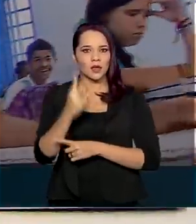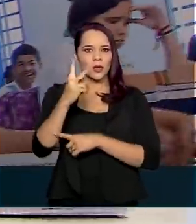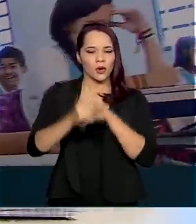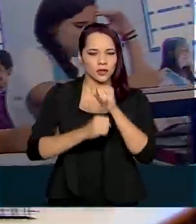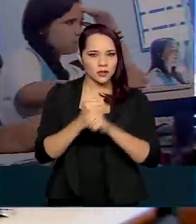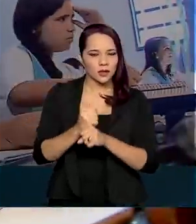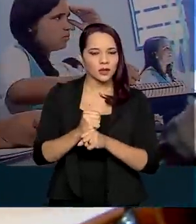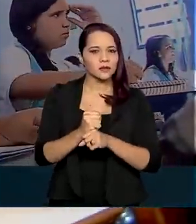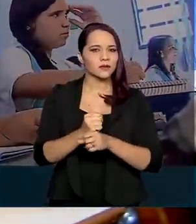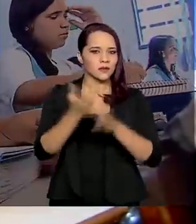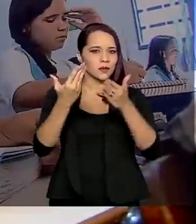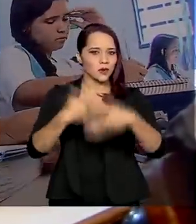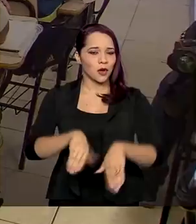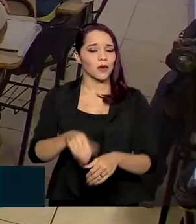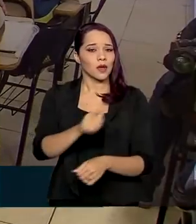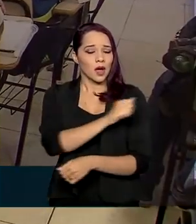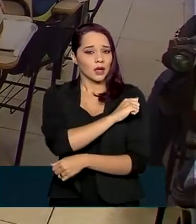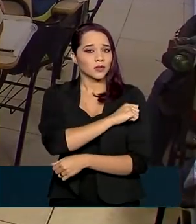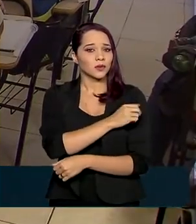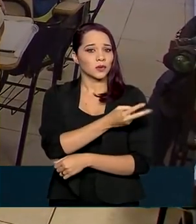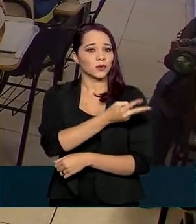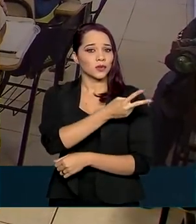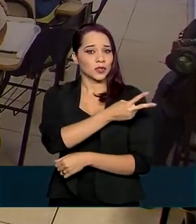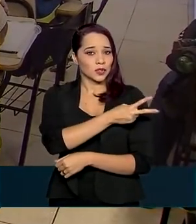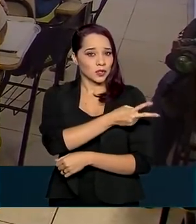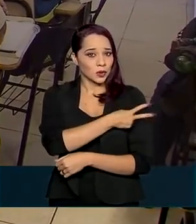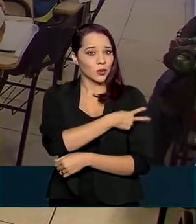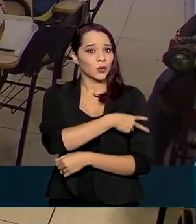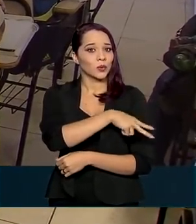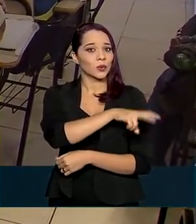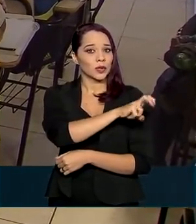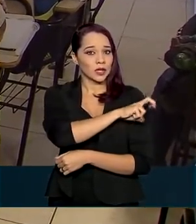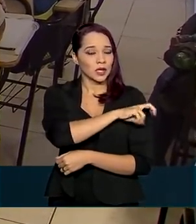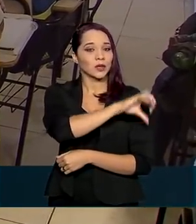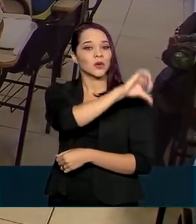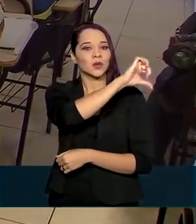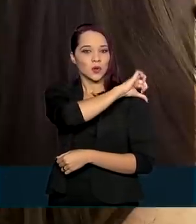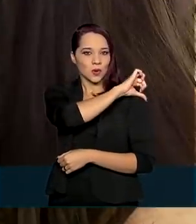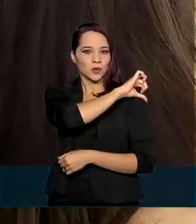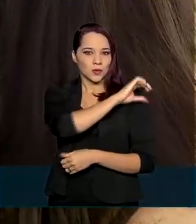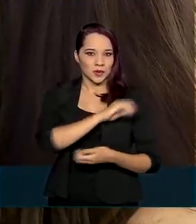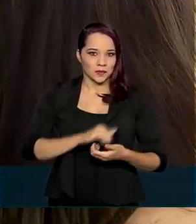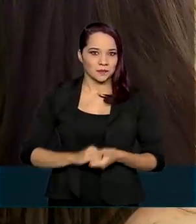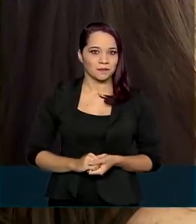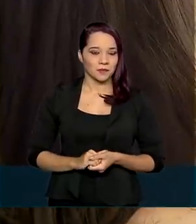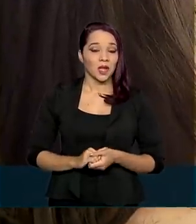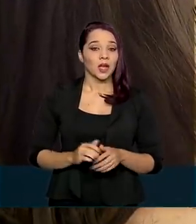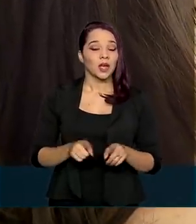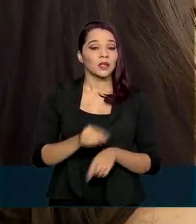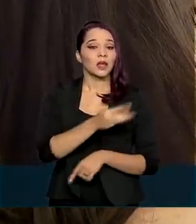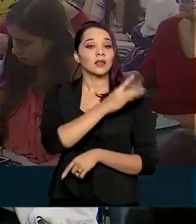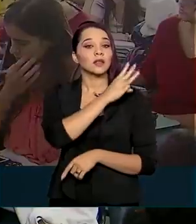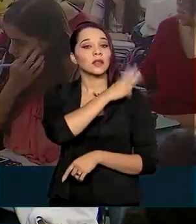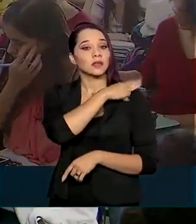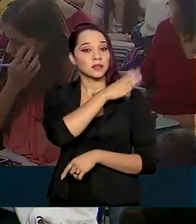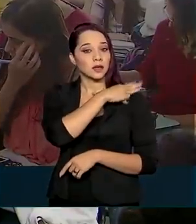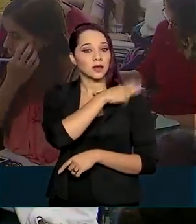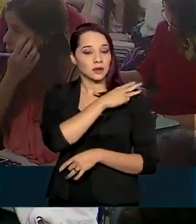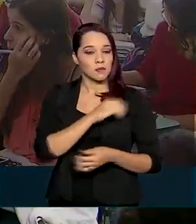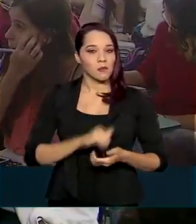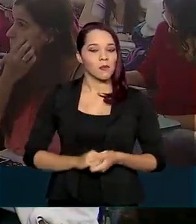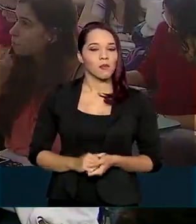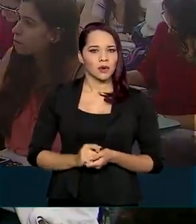anos para os alunos do segundo, quinto e nono anos do ensino fundamental e da terceira série do ensino médio,